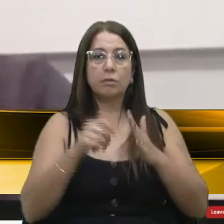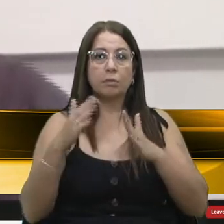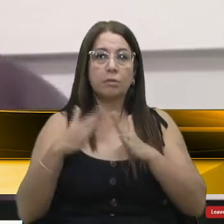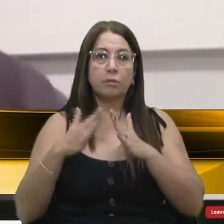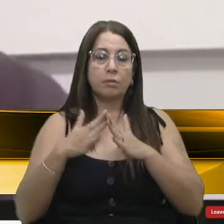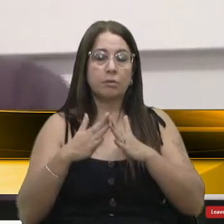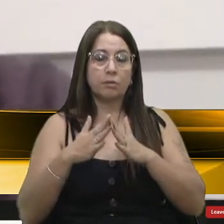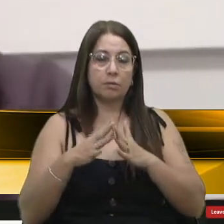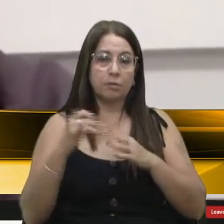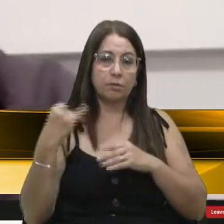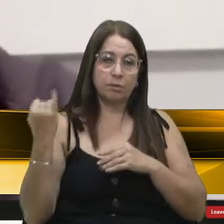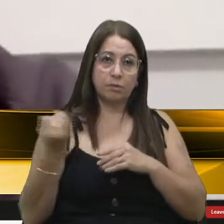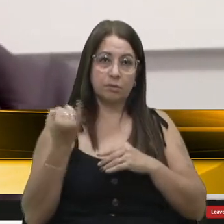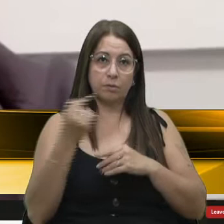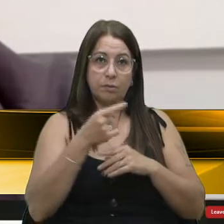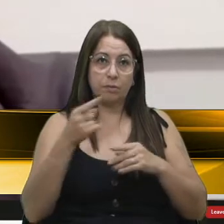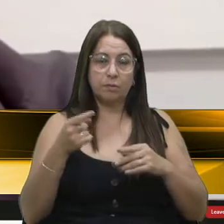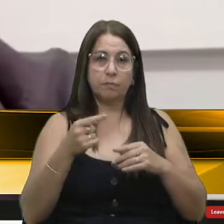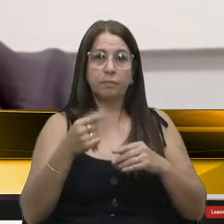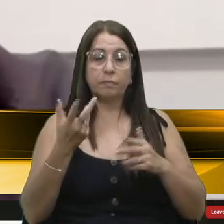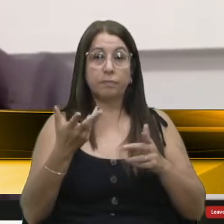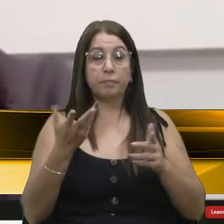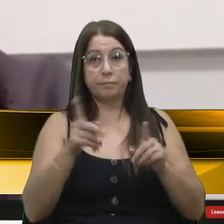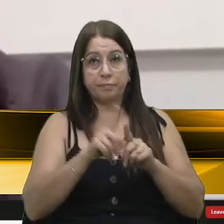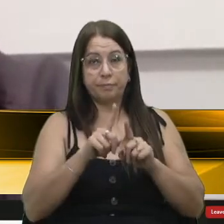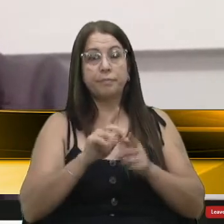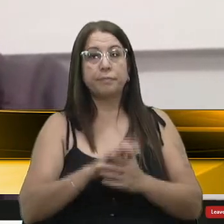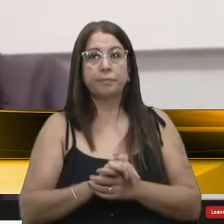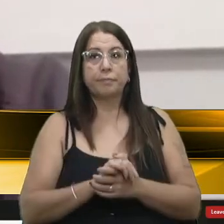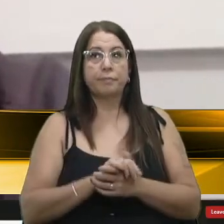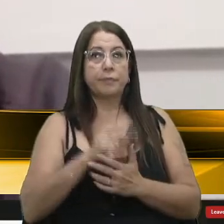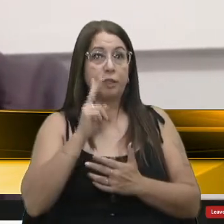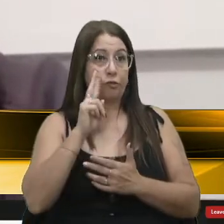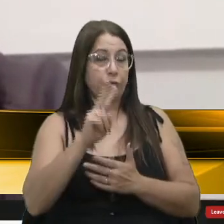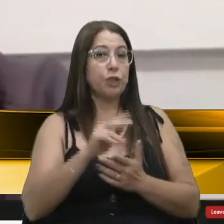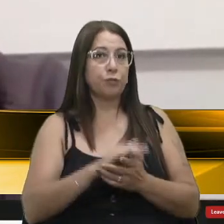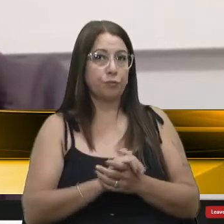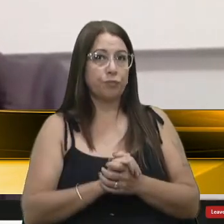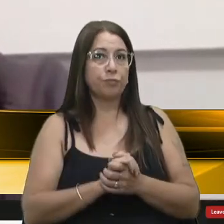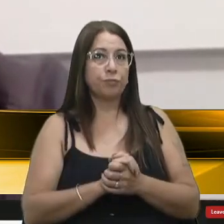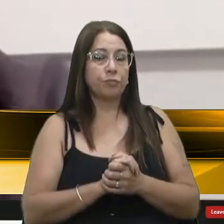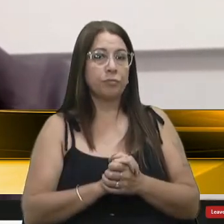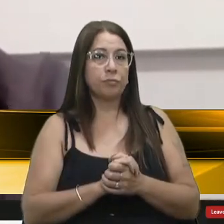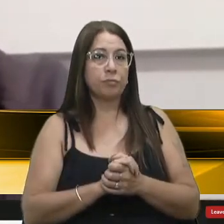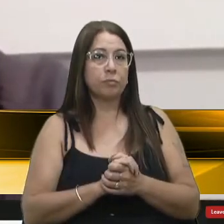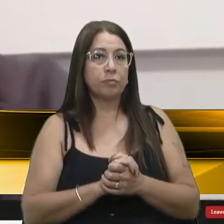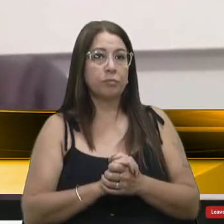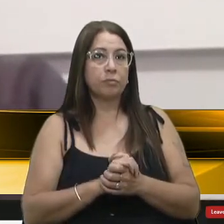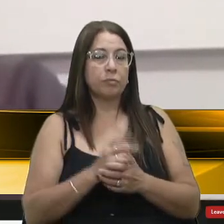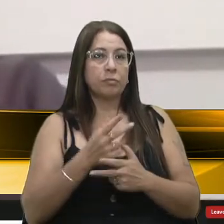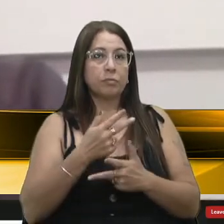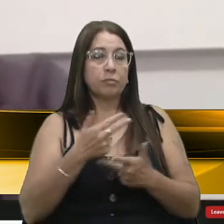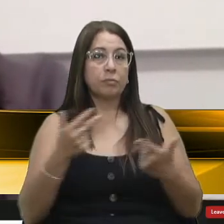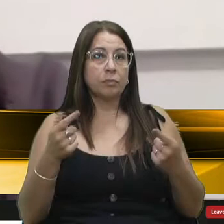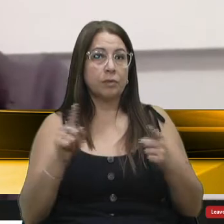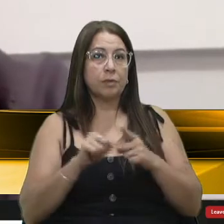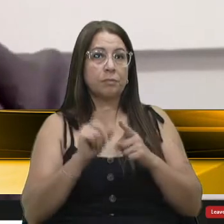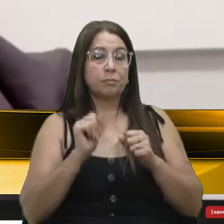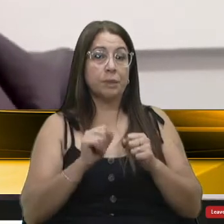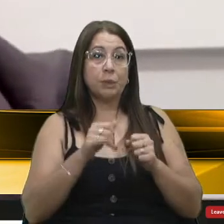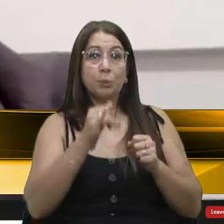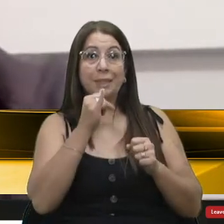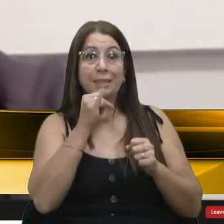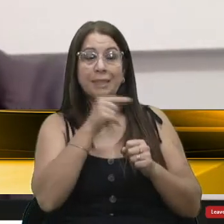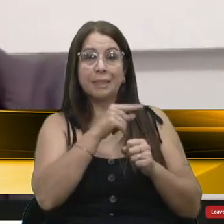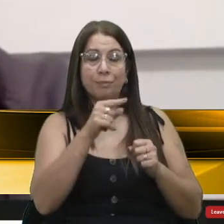nós é super importante. Agora também, eu vejo algumas coisas que a gente pode dar um exemplo